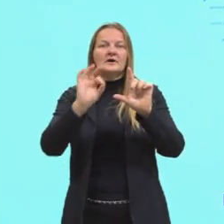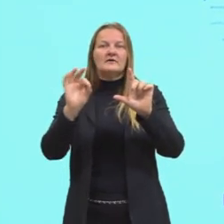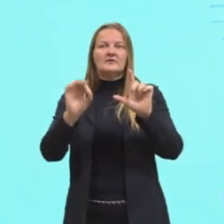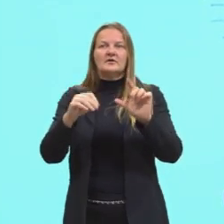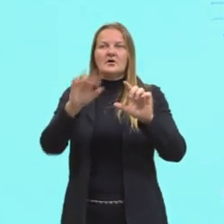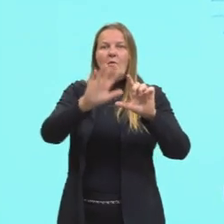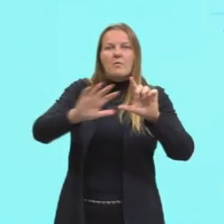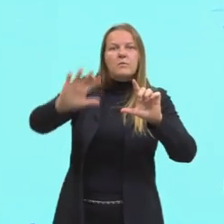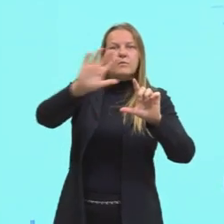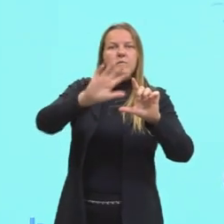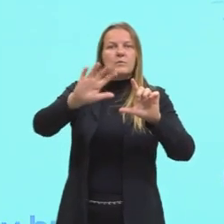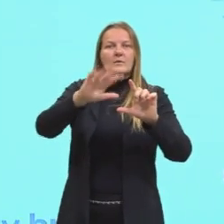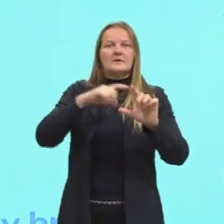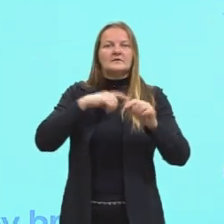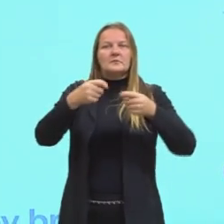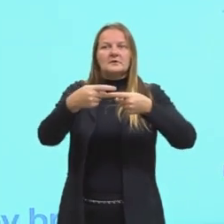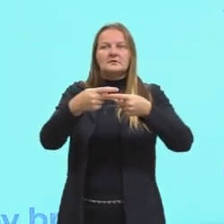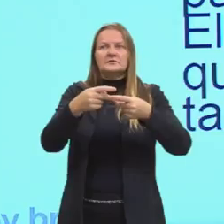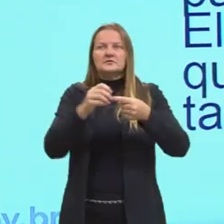e o gráfico em redes.